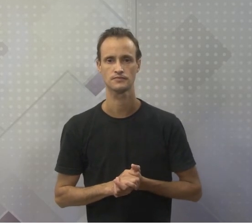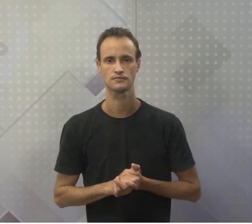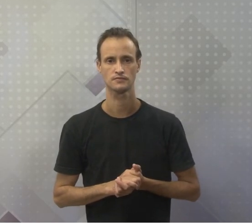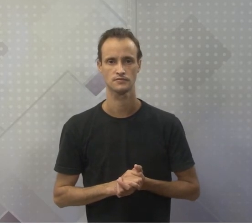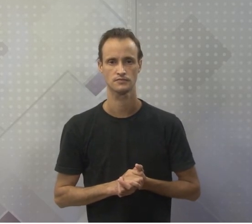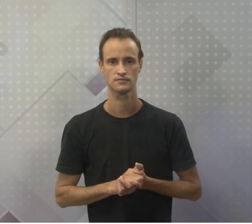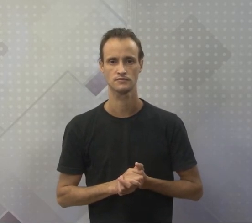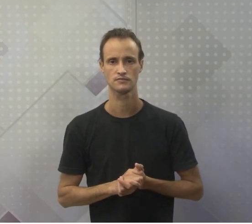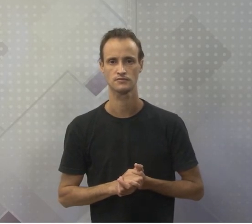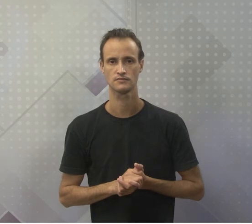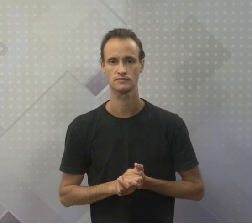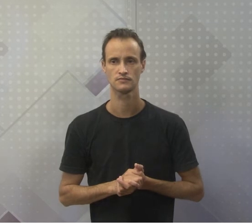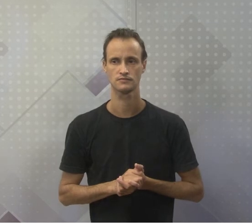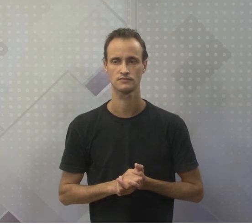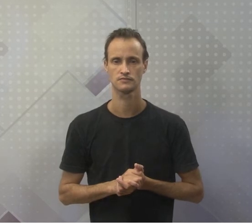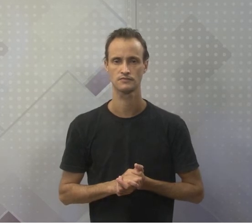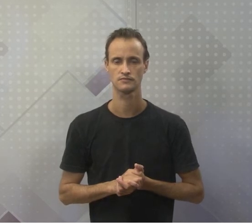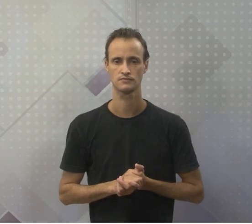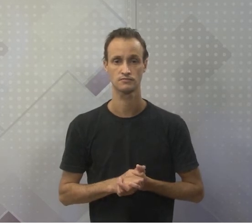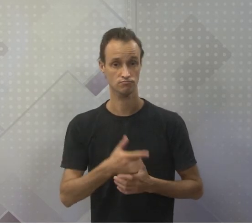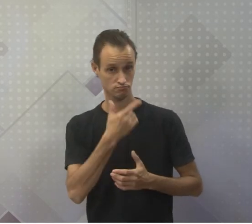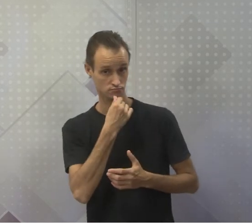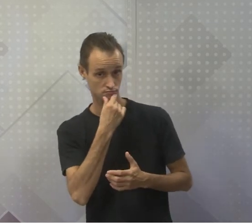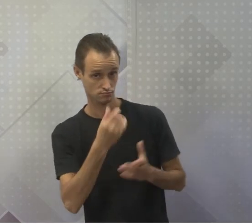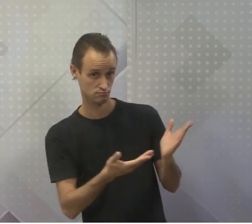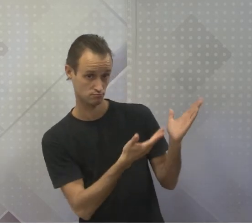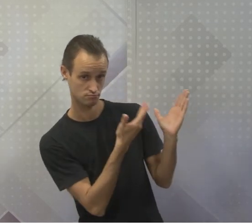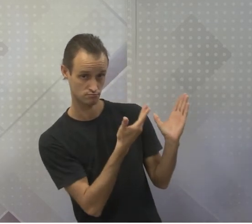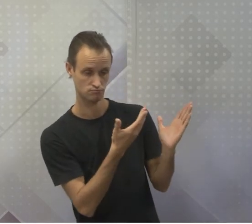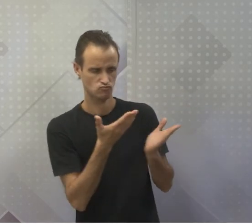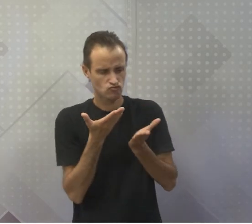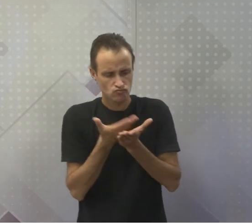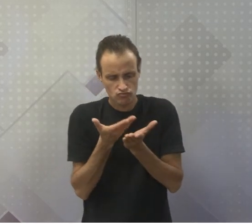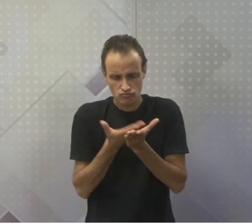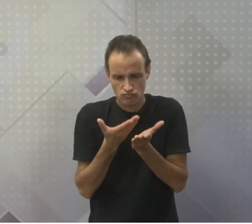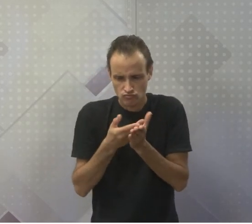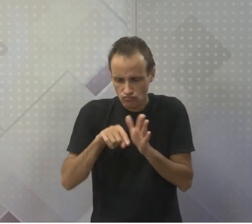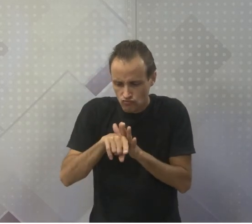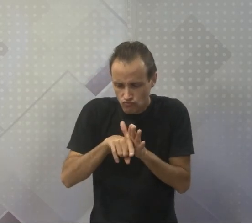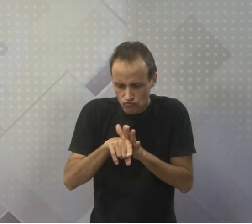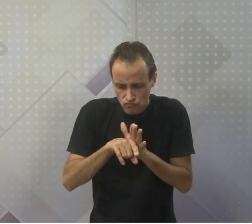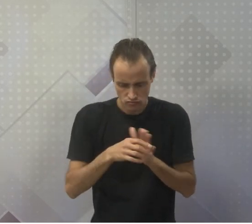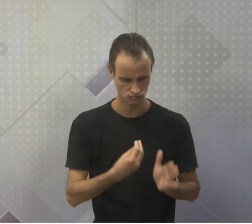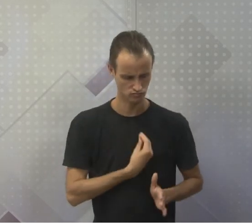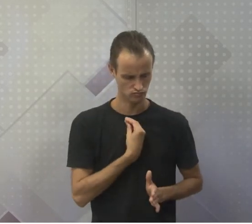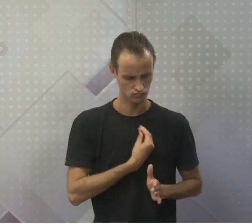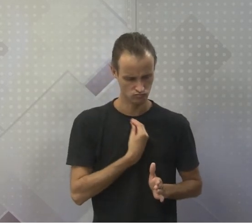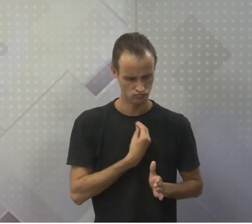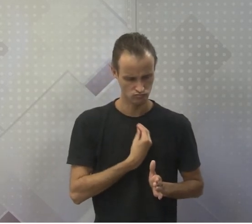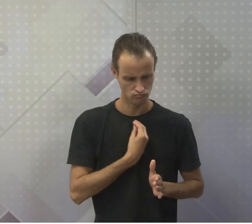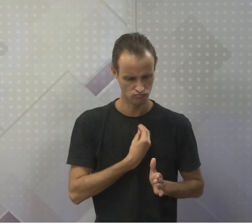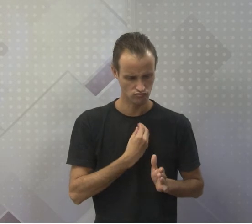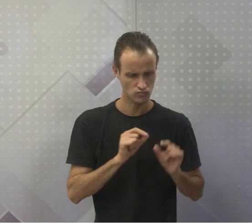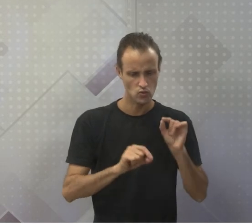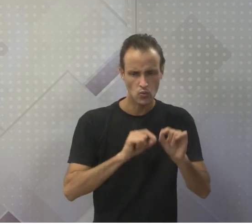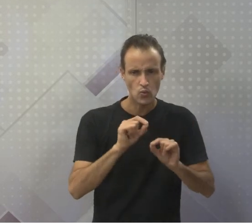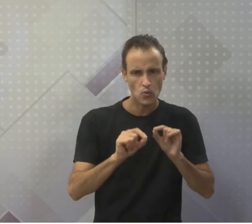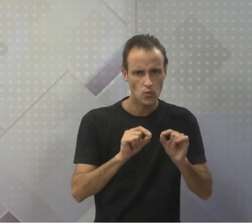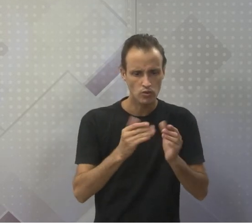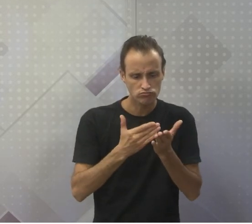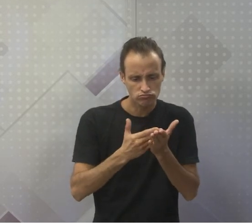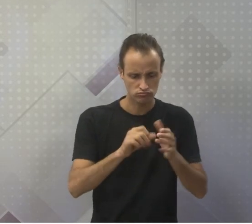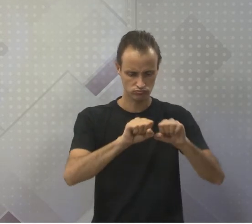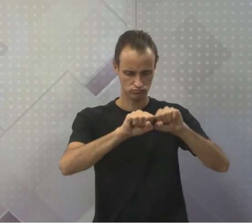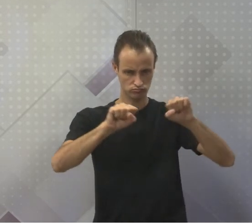co-asservado de Alparin, que esse cara aqui foi o que estudou a vida no seu limiar. Isso aqui é um